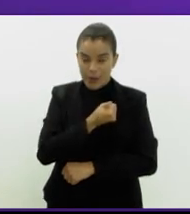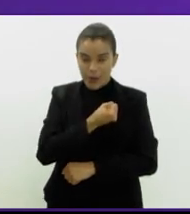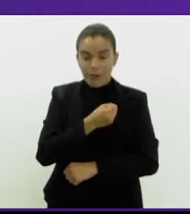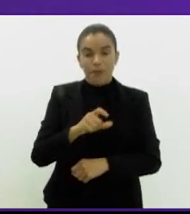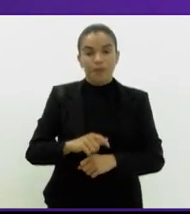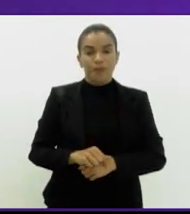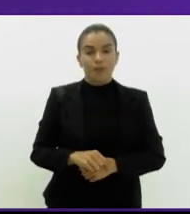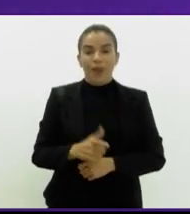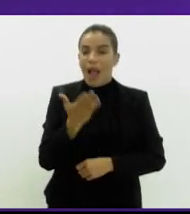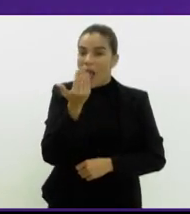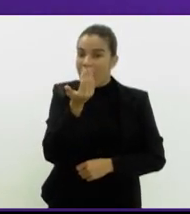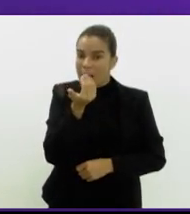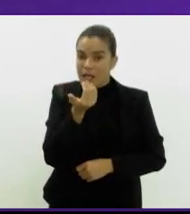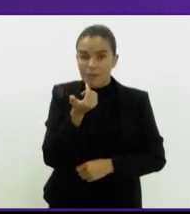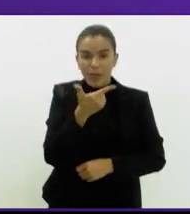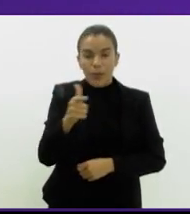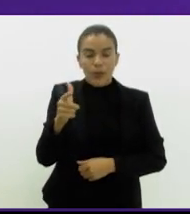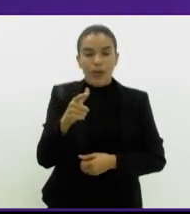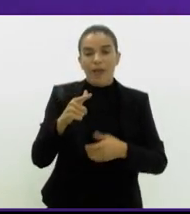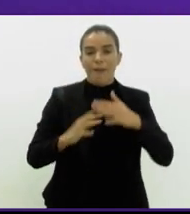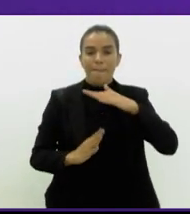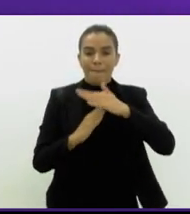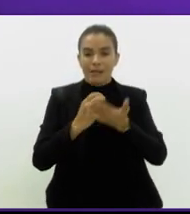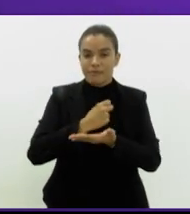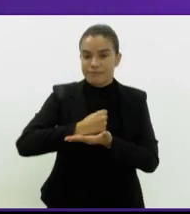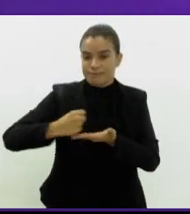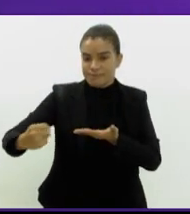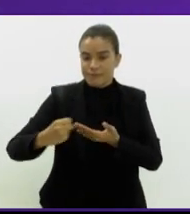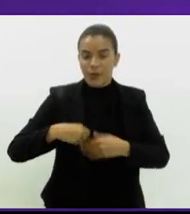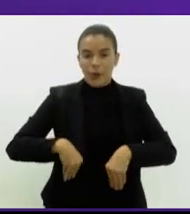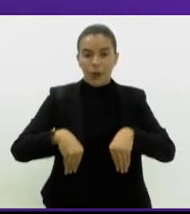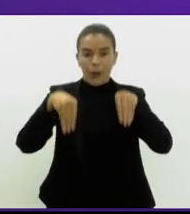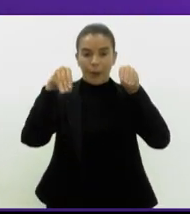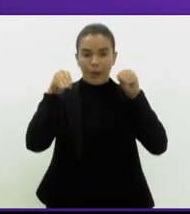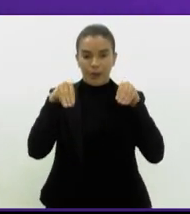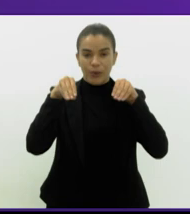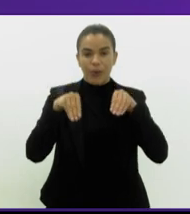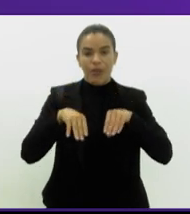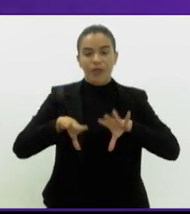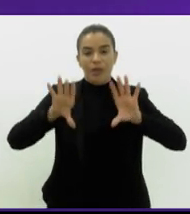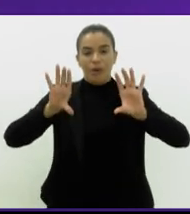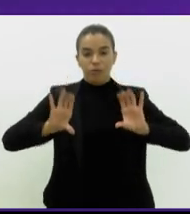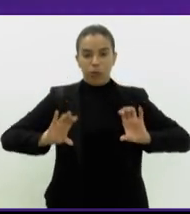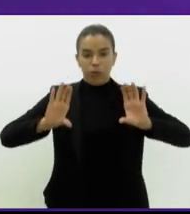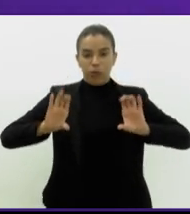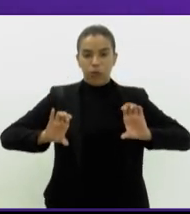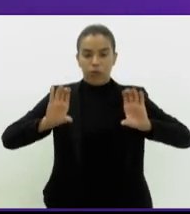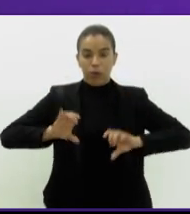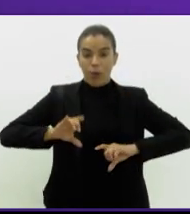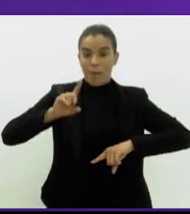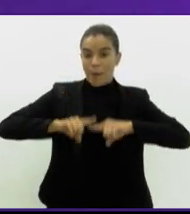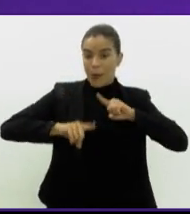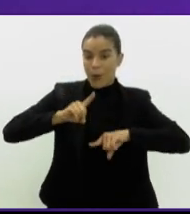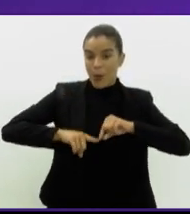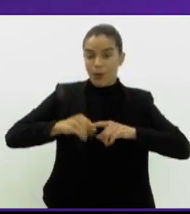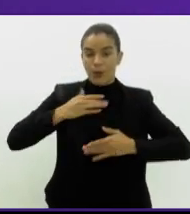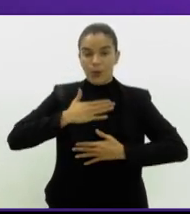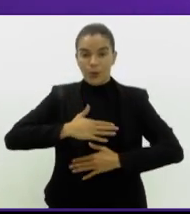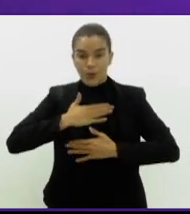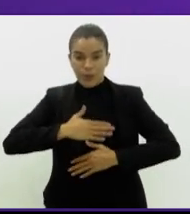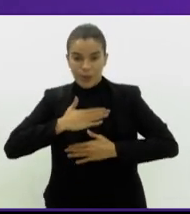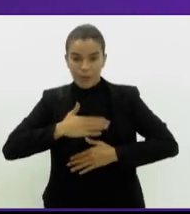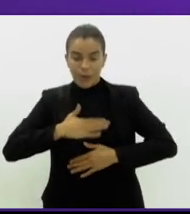alimentos não perecíveis, água potável, cobertores e colchonetes, produtos de higiene pessoal e de